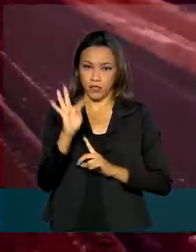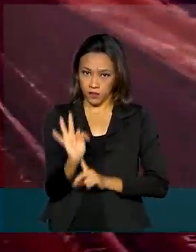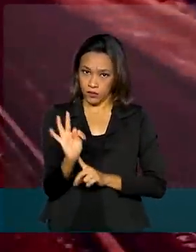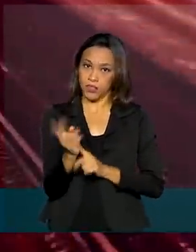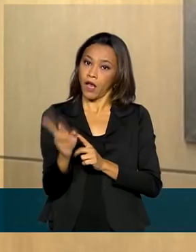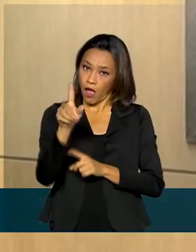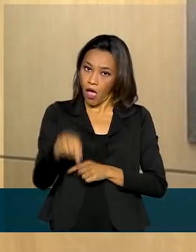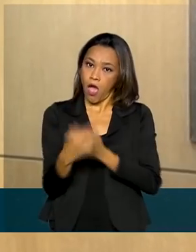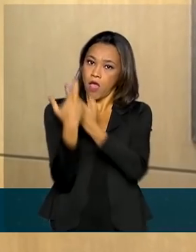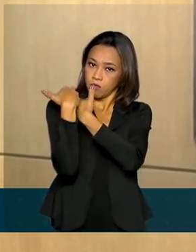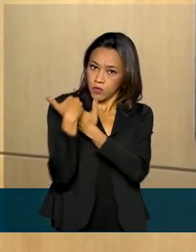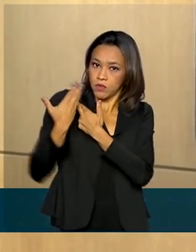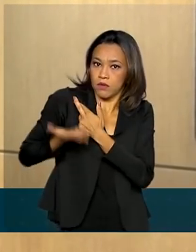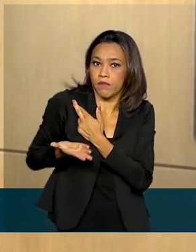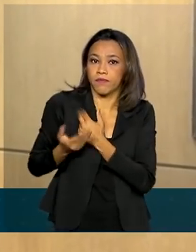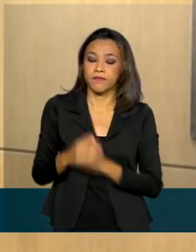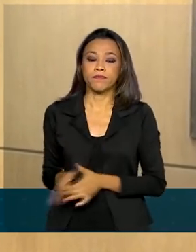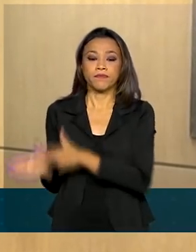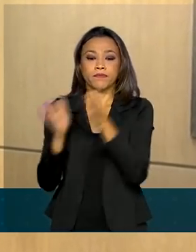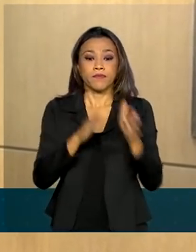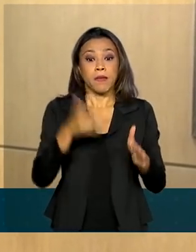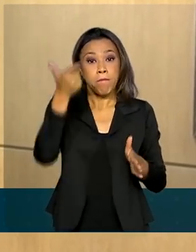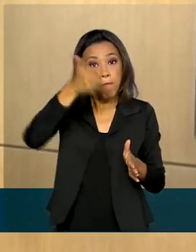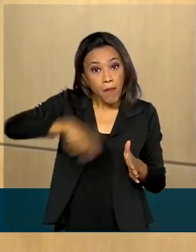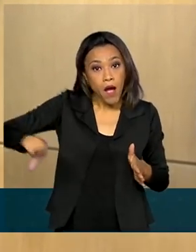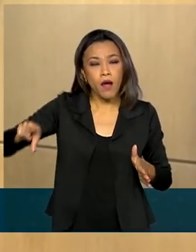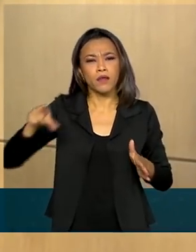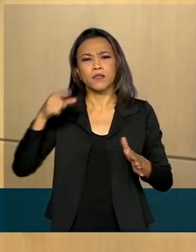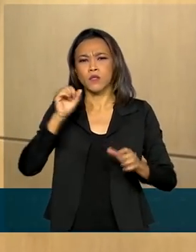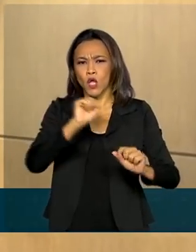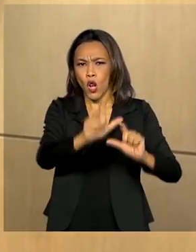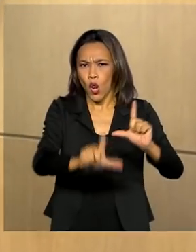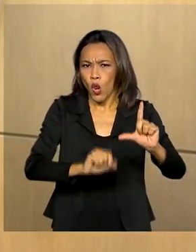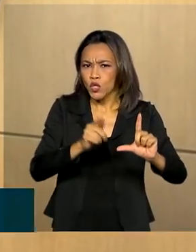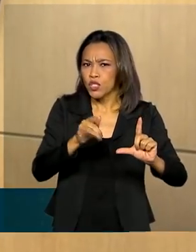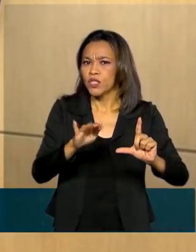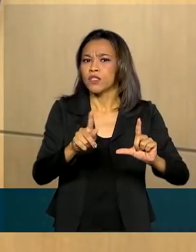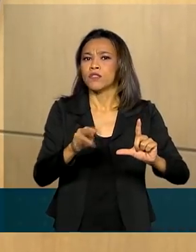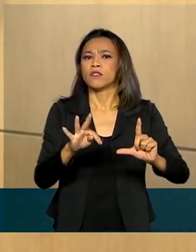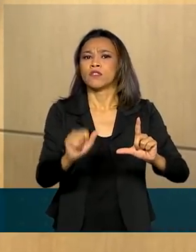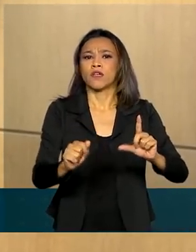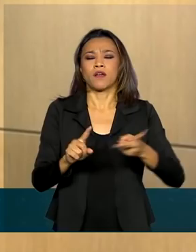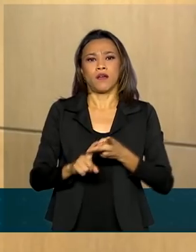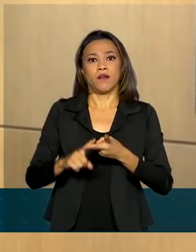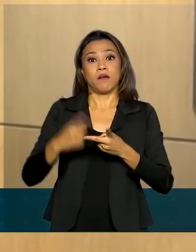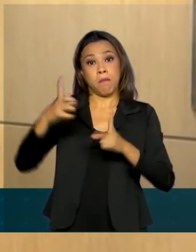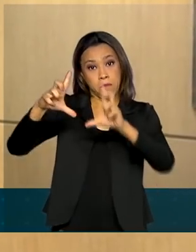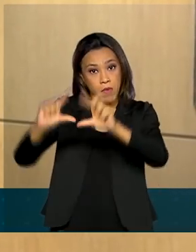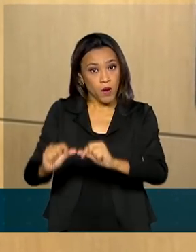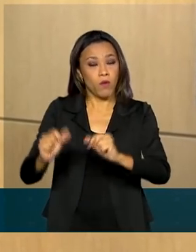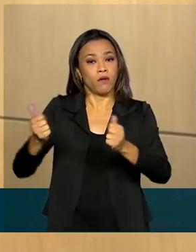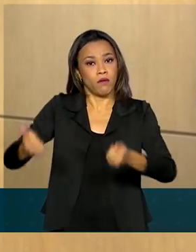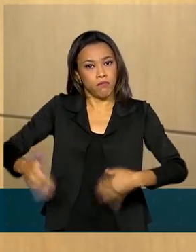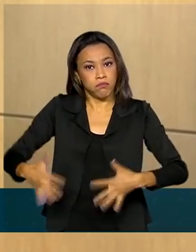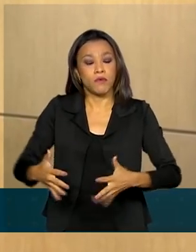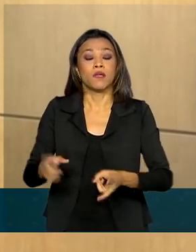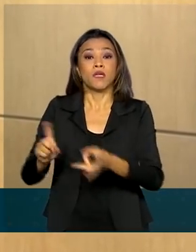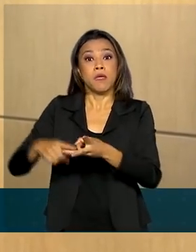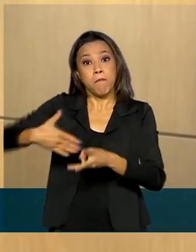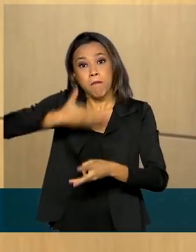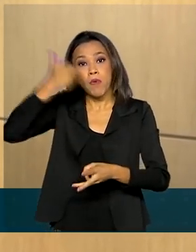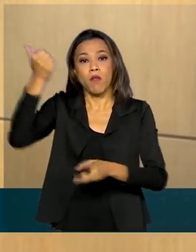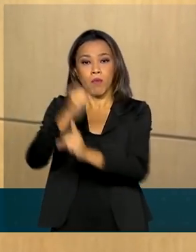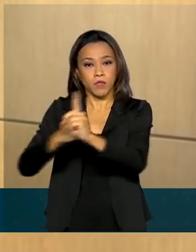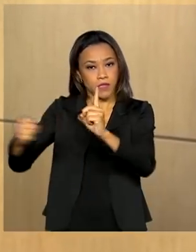Transportes. Isso aí significa mais logística nacional, menos custo do Brasil, melhores condições para a sociedade e mais